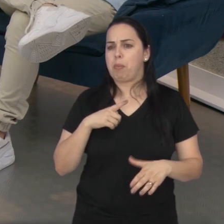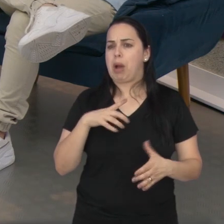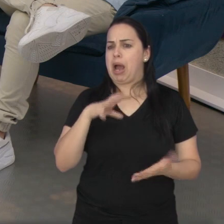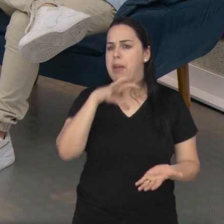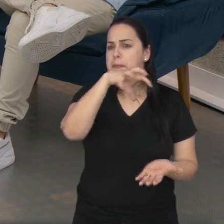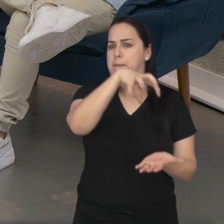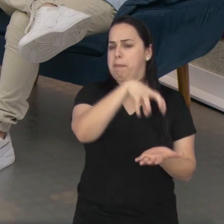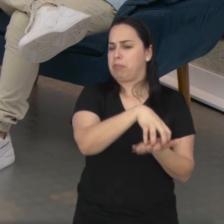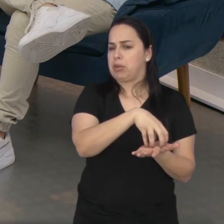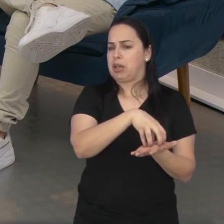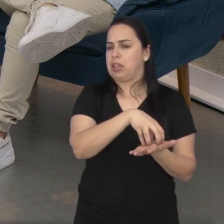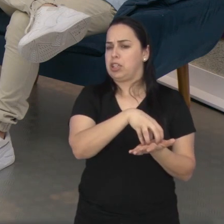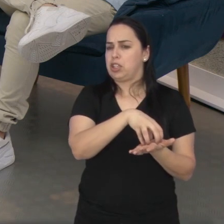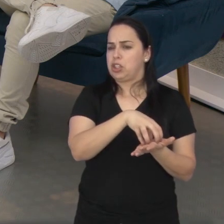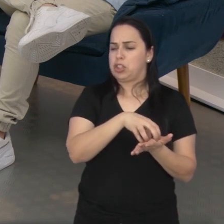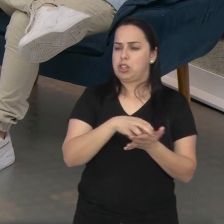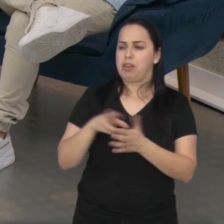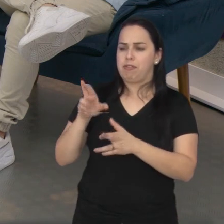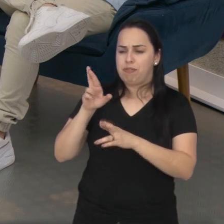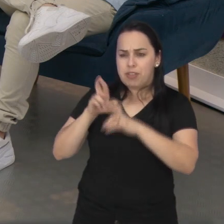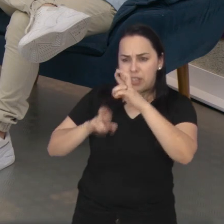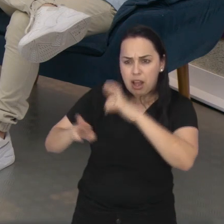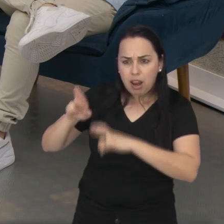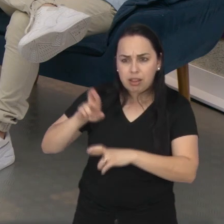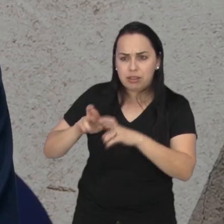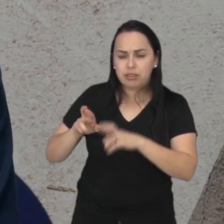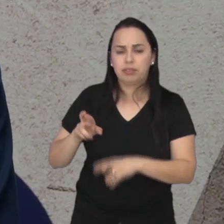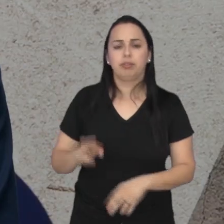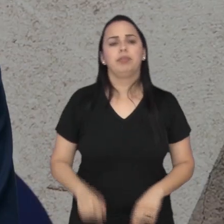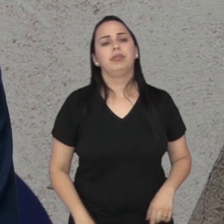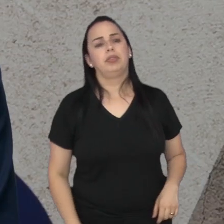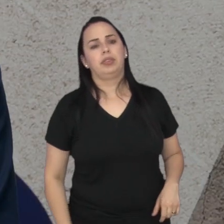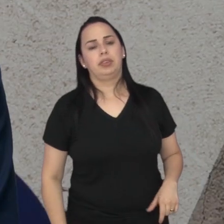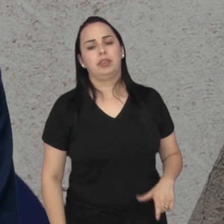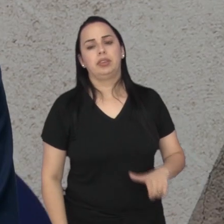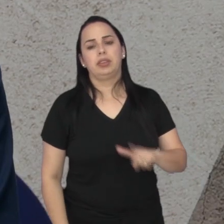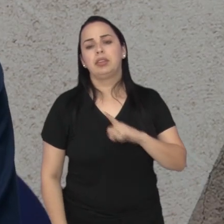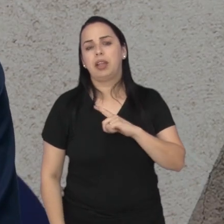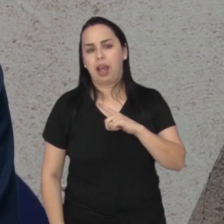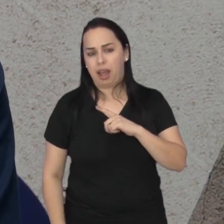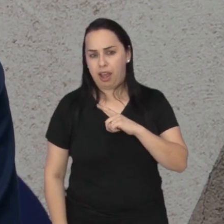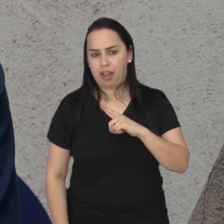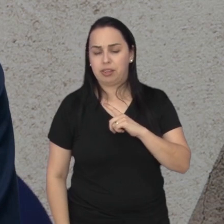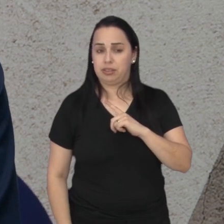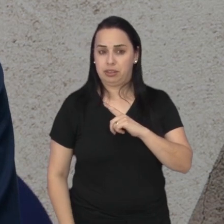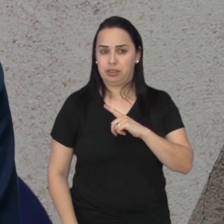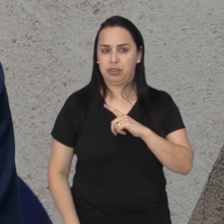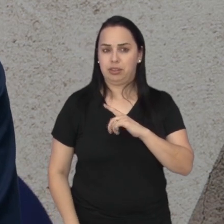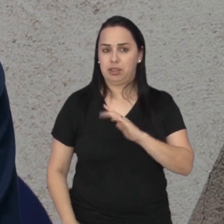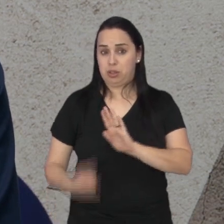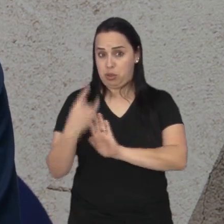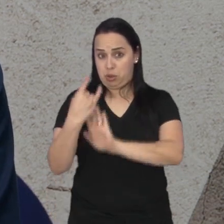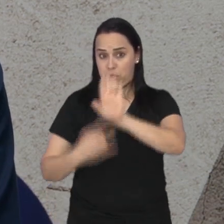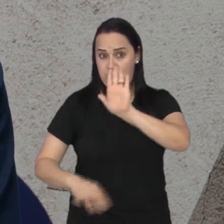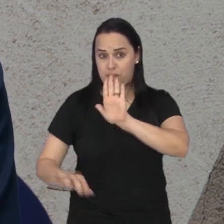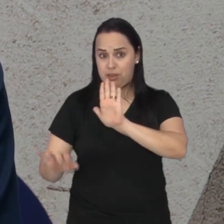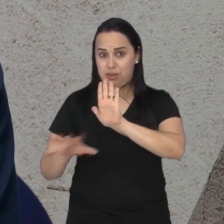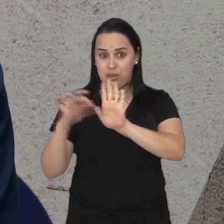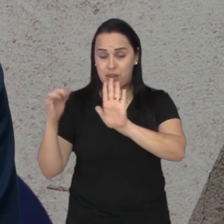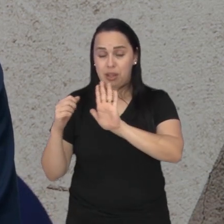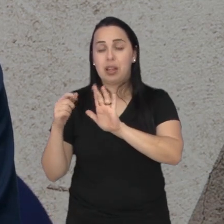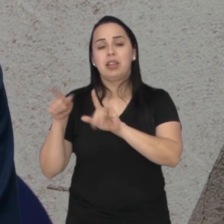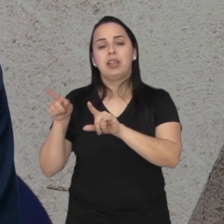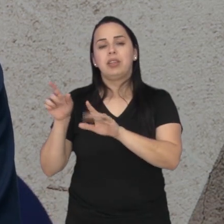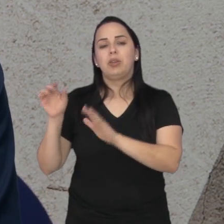órgão que regulamenta isso? Sim, a gente tem regulamentado a profissão pelo